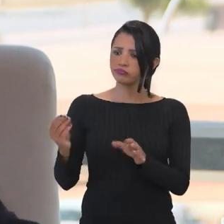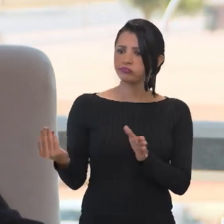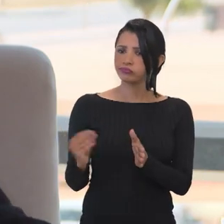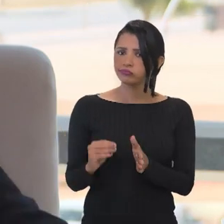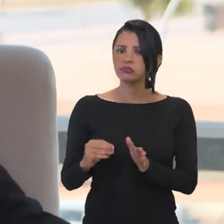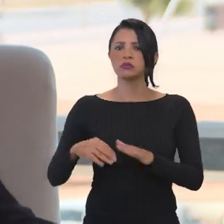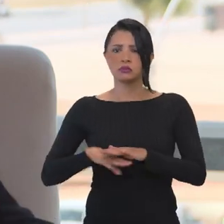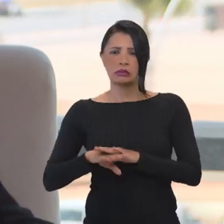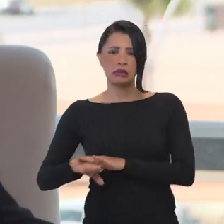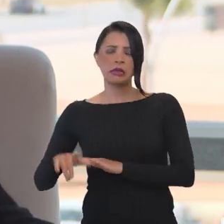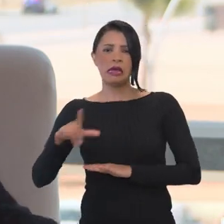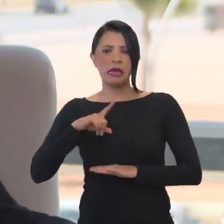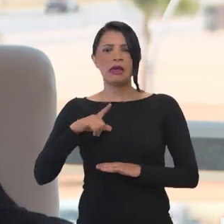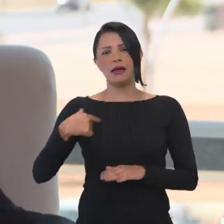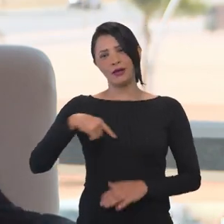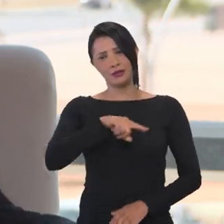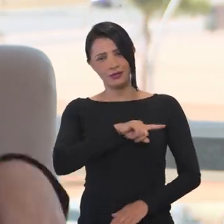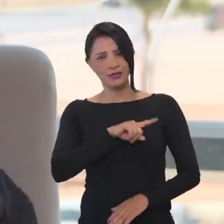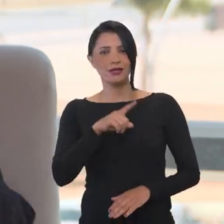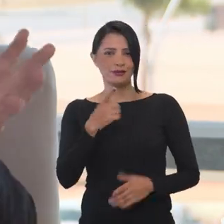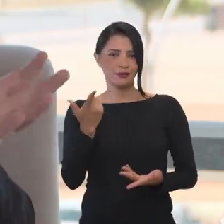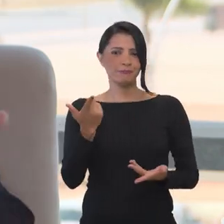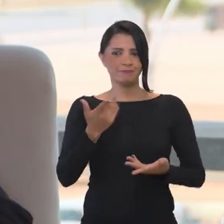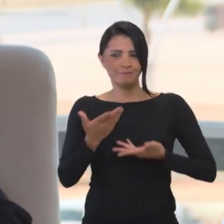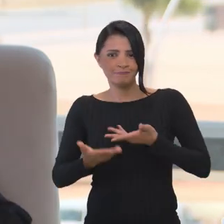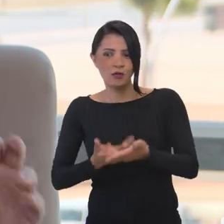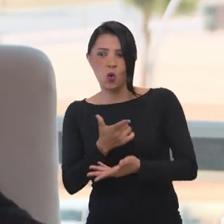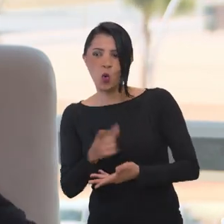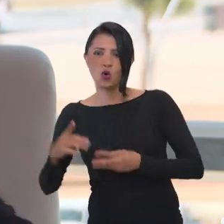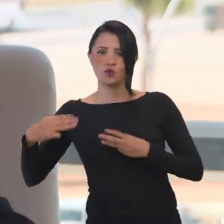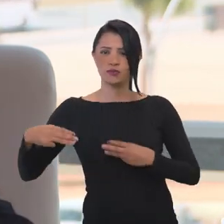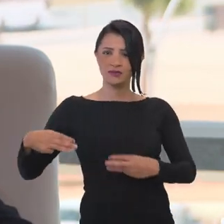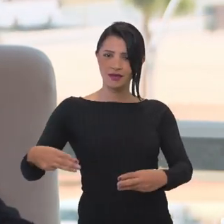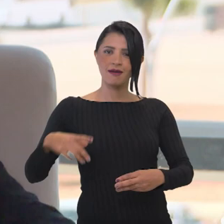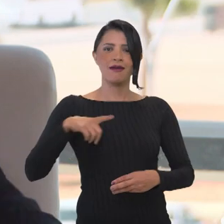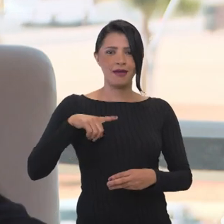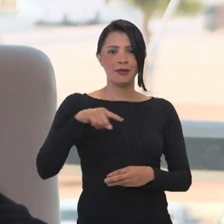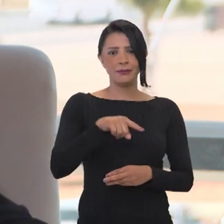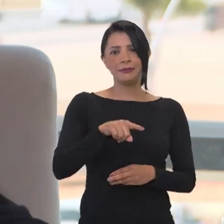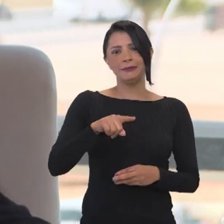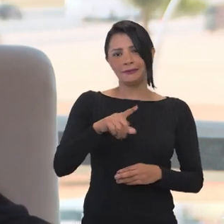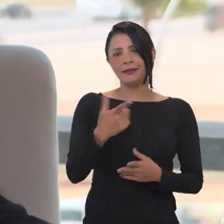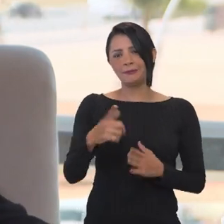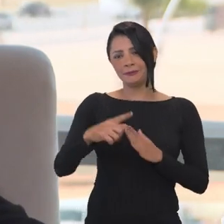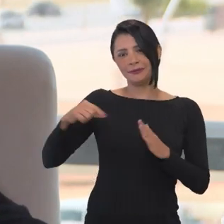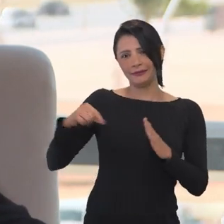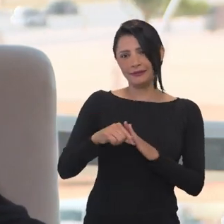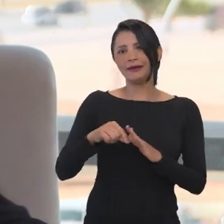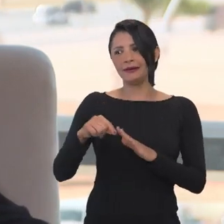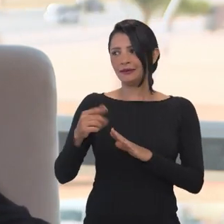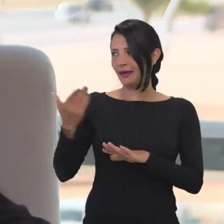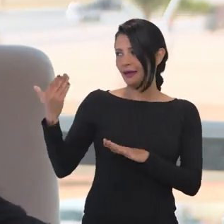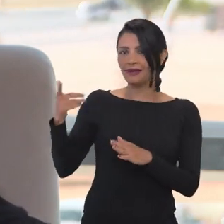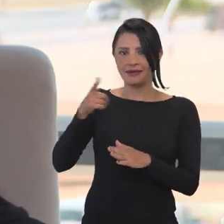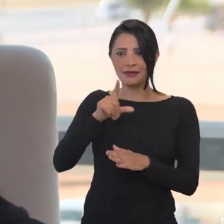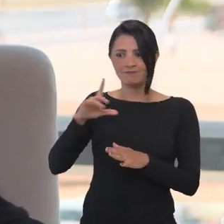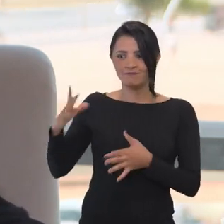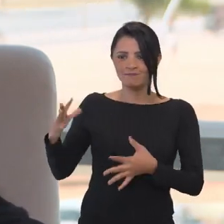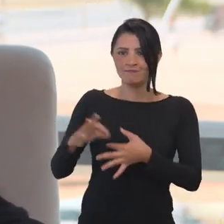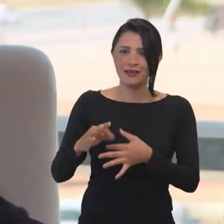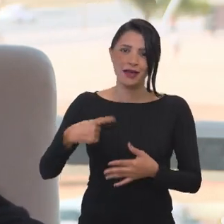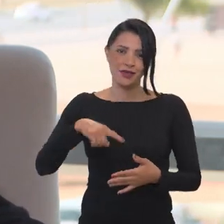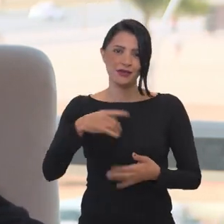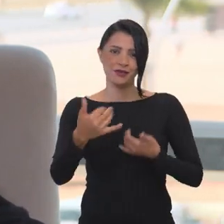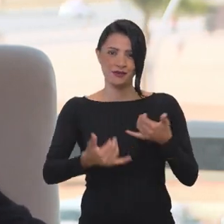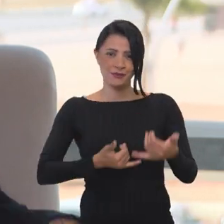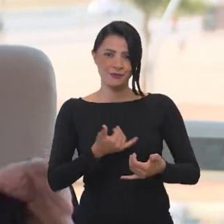trabalho... Claro, a gente é um Ministério que presta serviço para os outros ministérios da Esplanada. Então, é muito bom ter a Esplanada toda aqui em fundo, porque